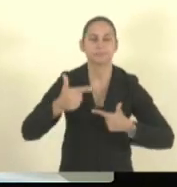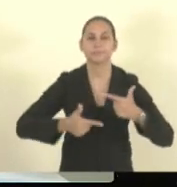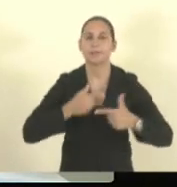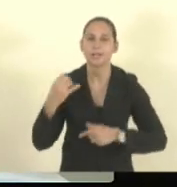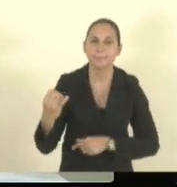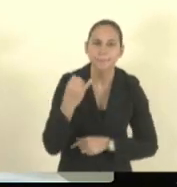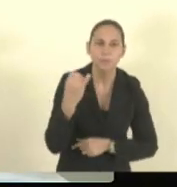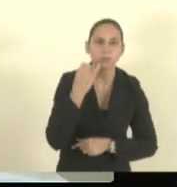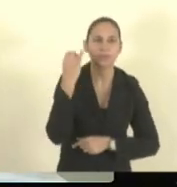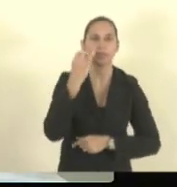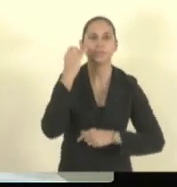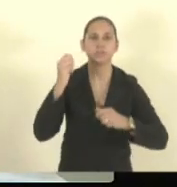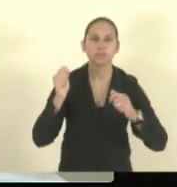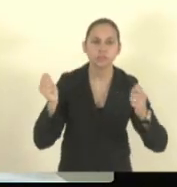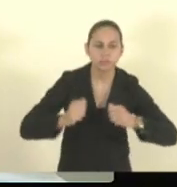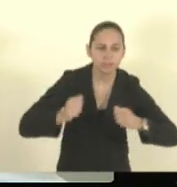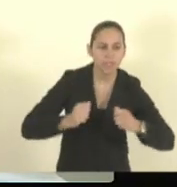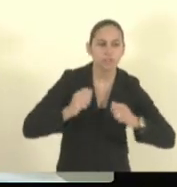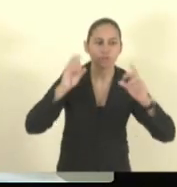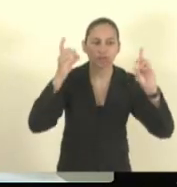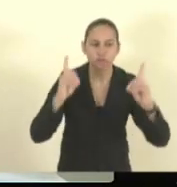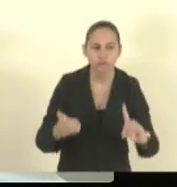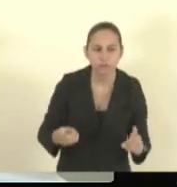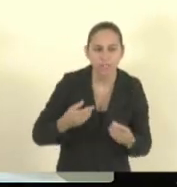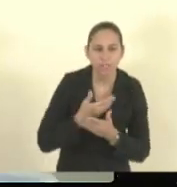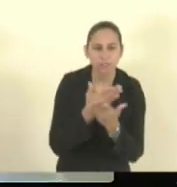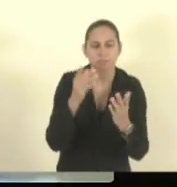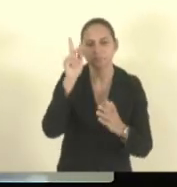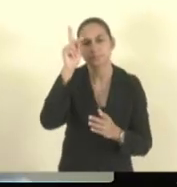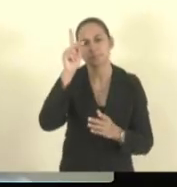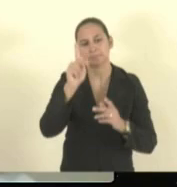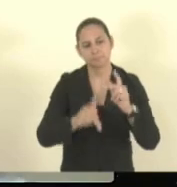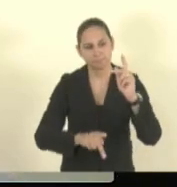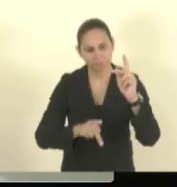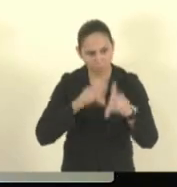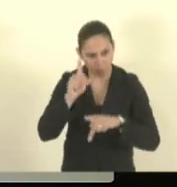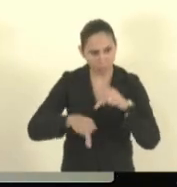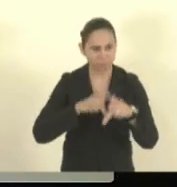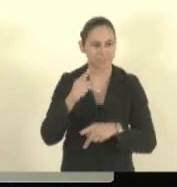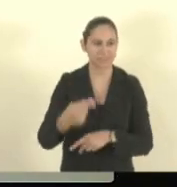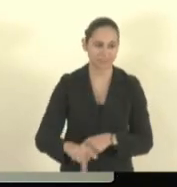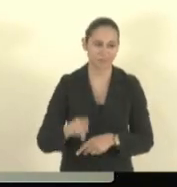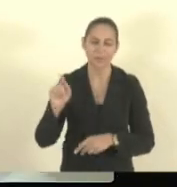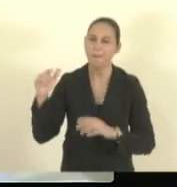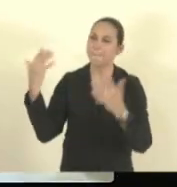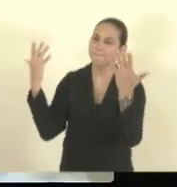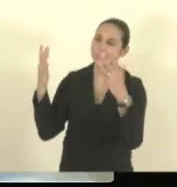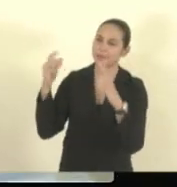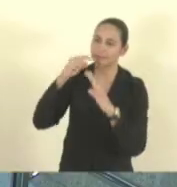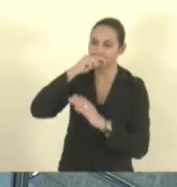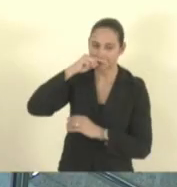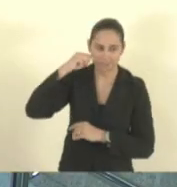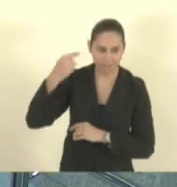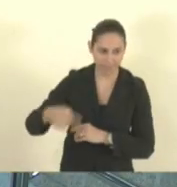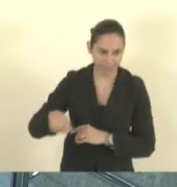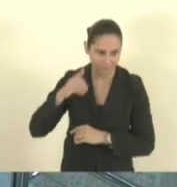levando cada vez mais dignidade para as pessoas. Obrigado, Sr. Presidente. Mais uma vez, parabéns ao autor do projeto, deputado Capitão Assunção.